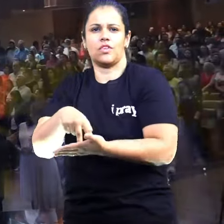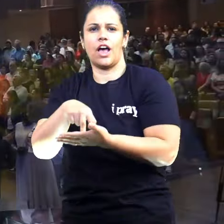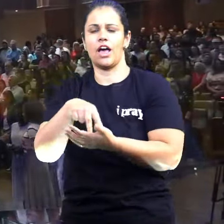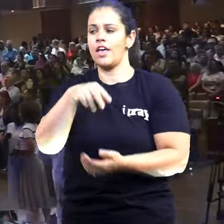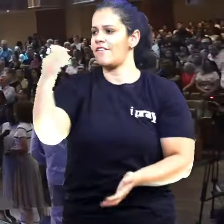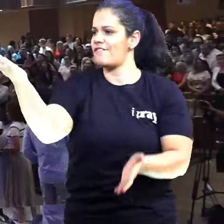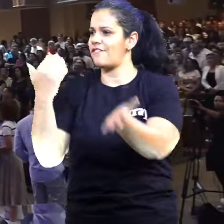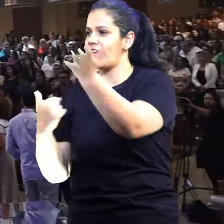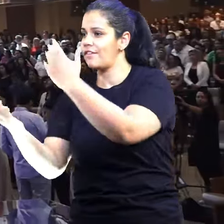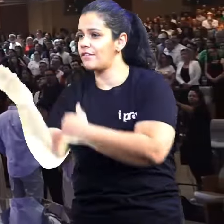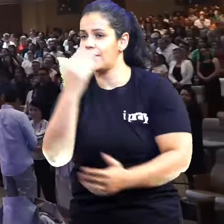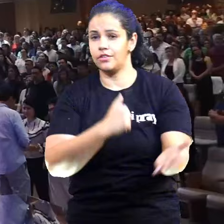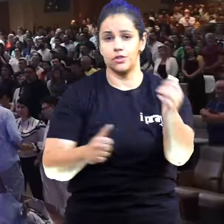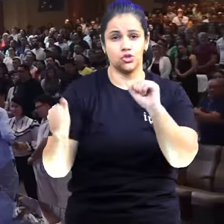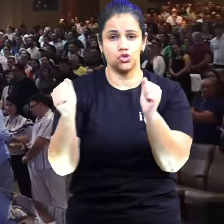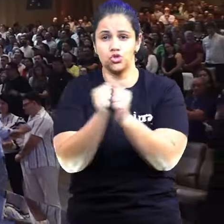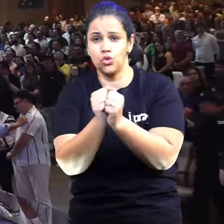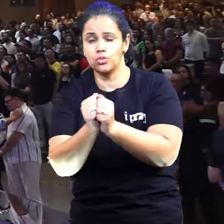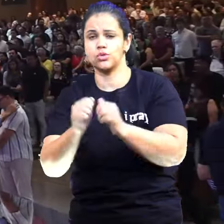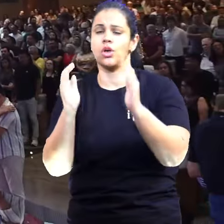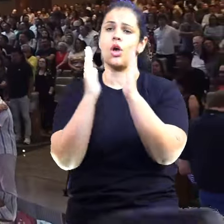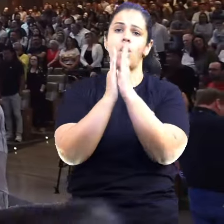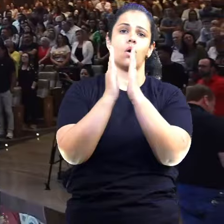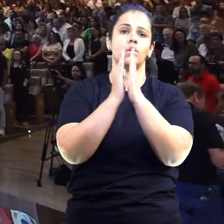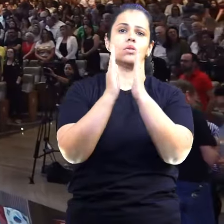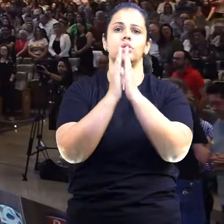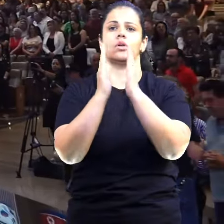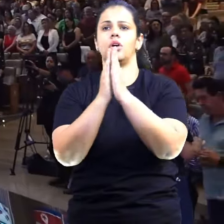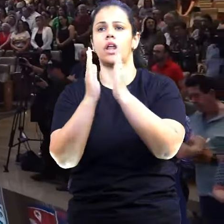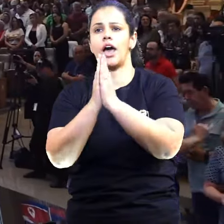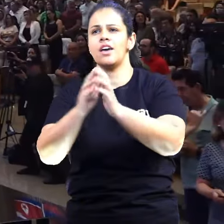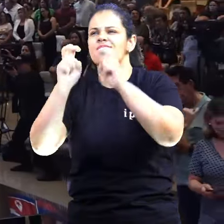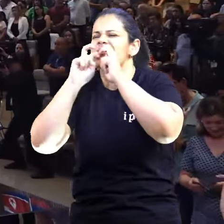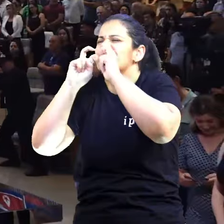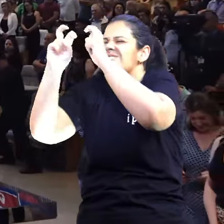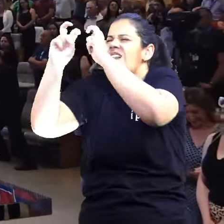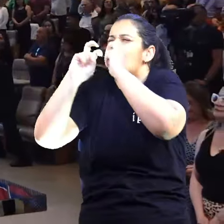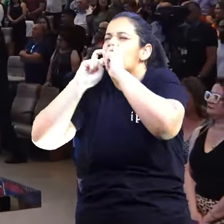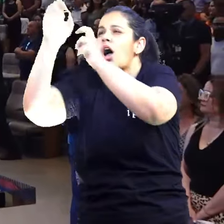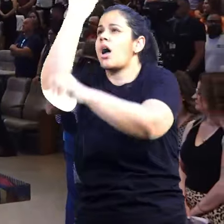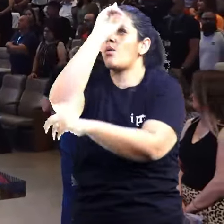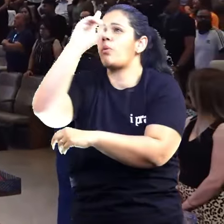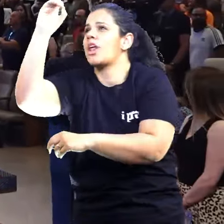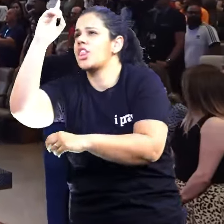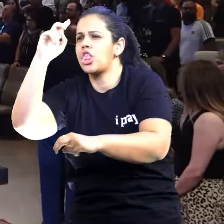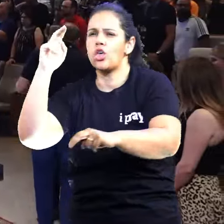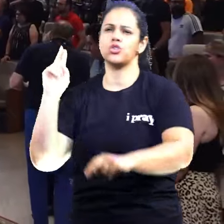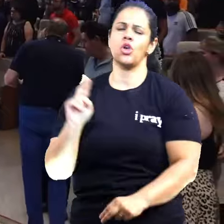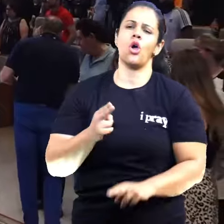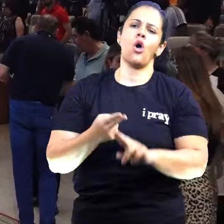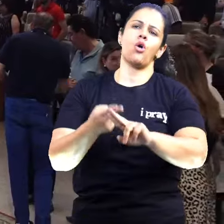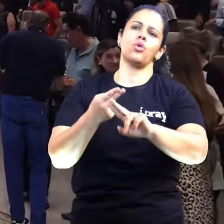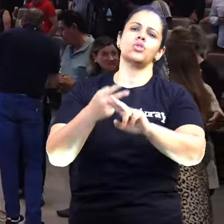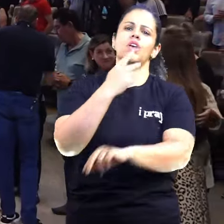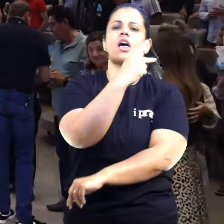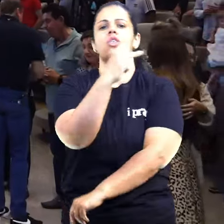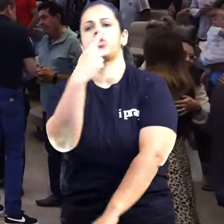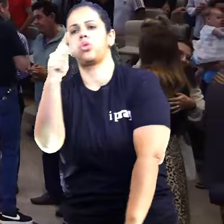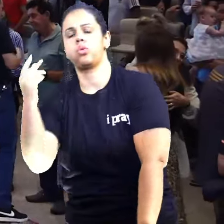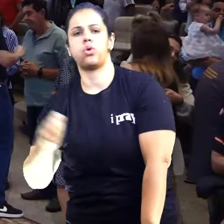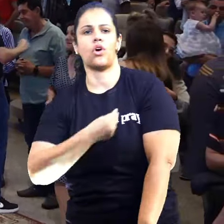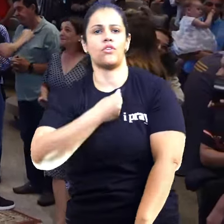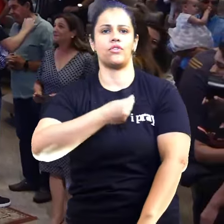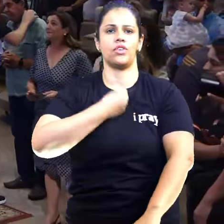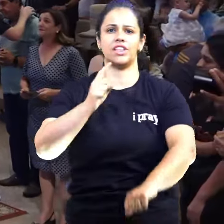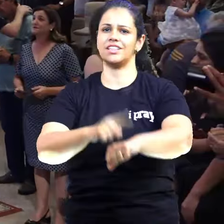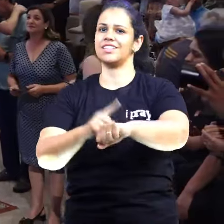seu lugar, vem para cá, nós queremos orar por você, e clamar para que Deus possa te usar nesse tempo, para